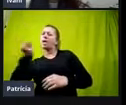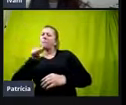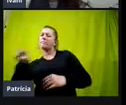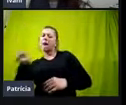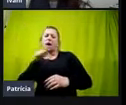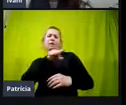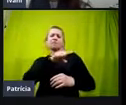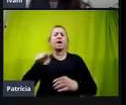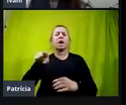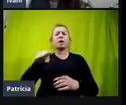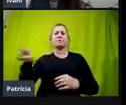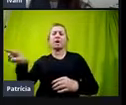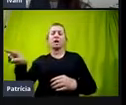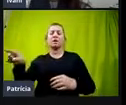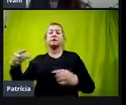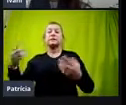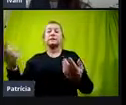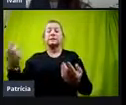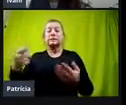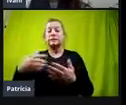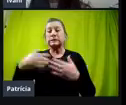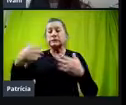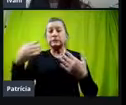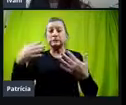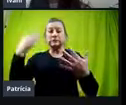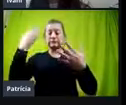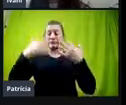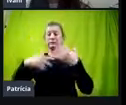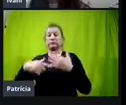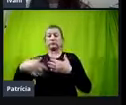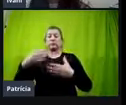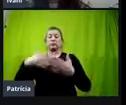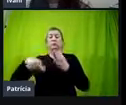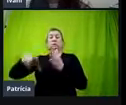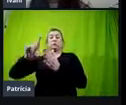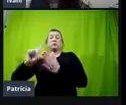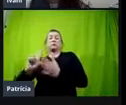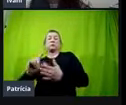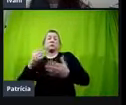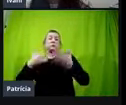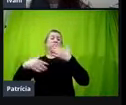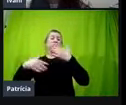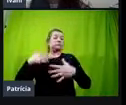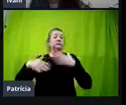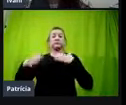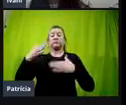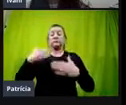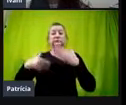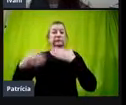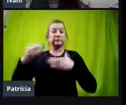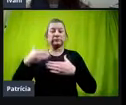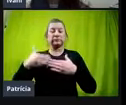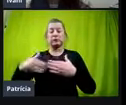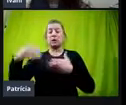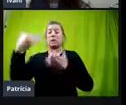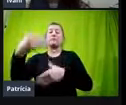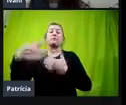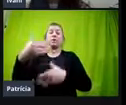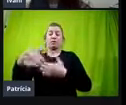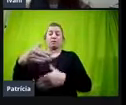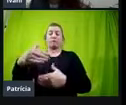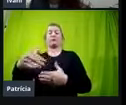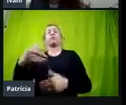sublinhado. E aquilo começou a atrasar muito, né? O andamento da prova, assim, para o aluno.